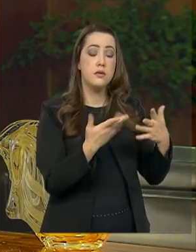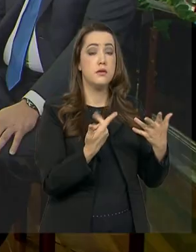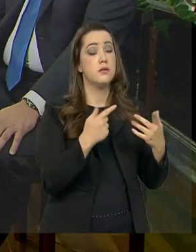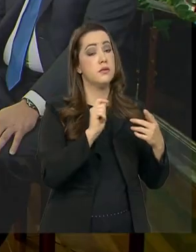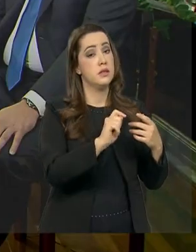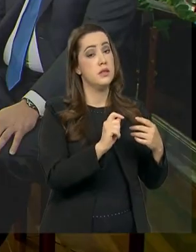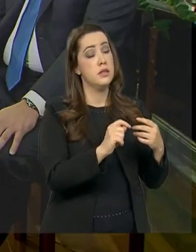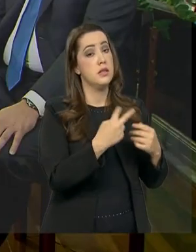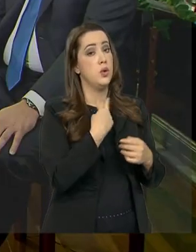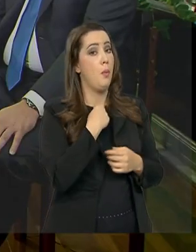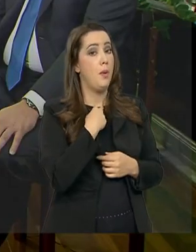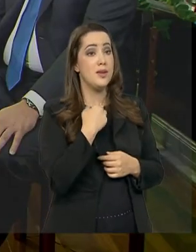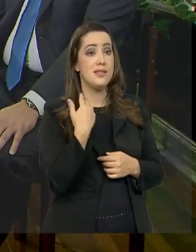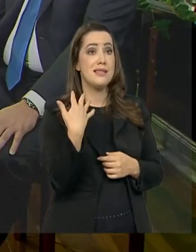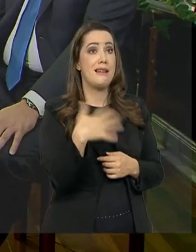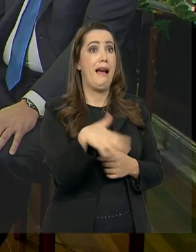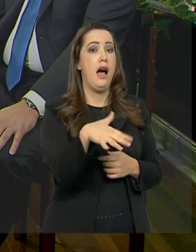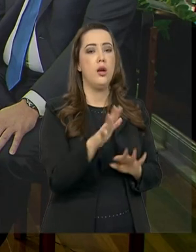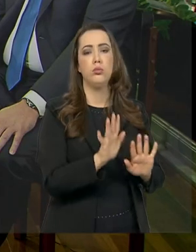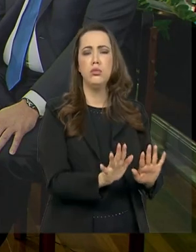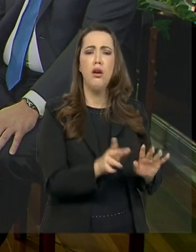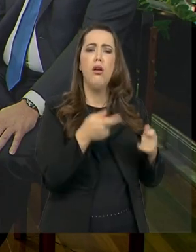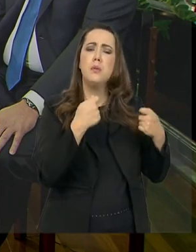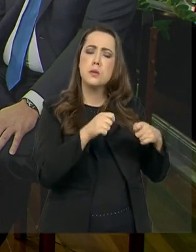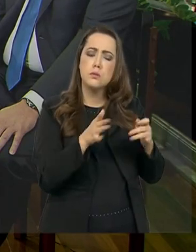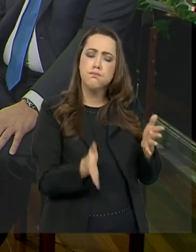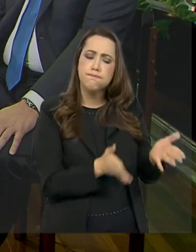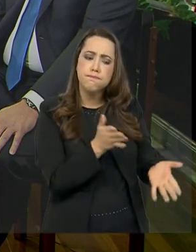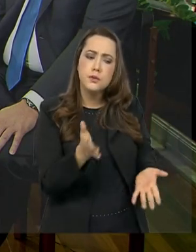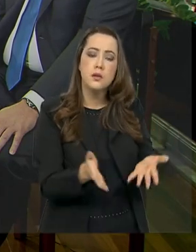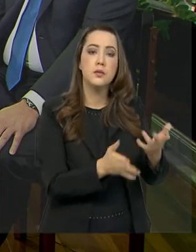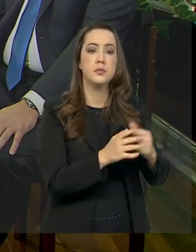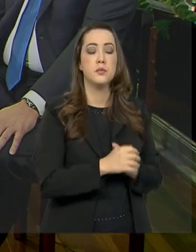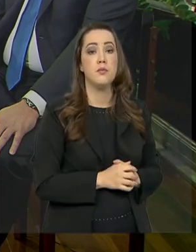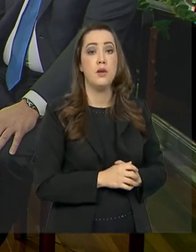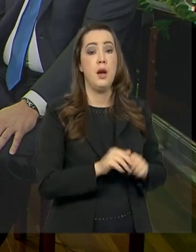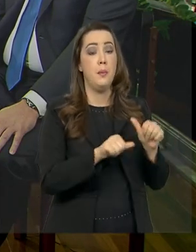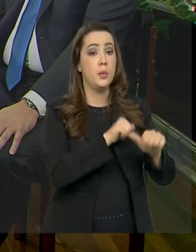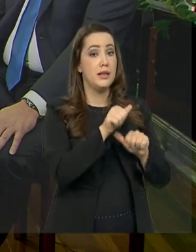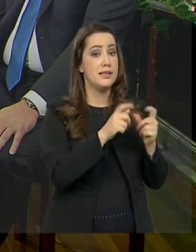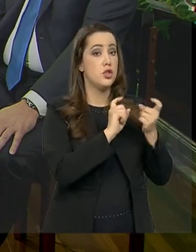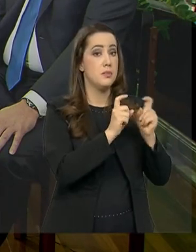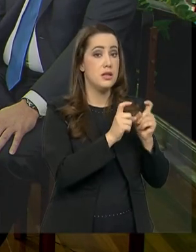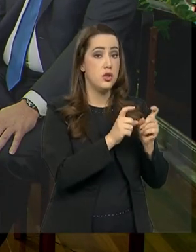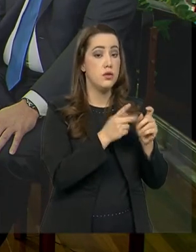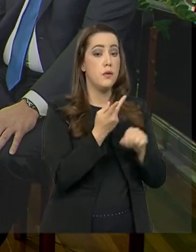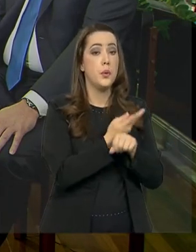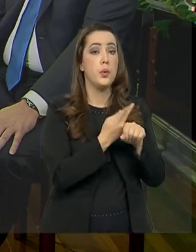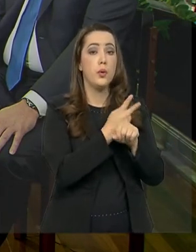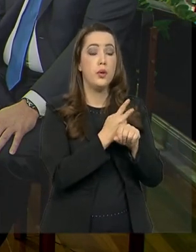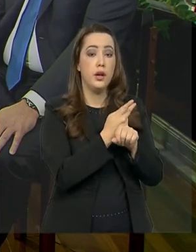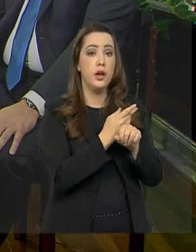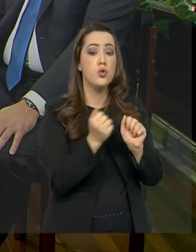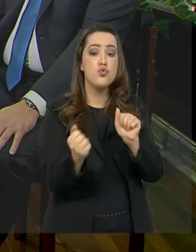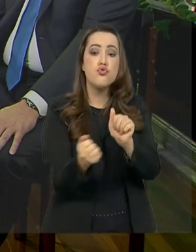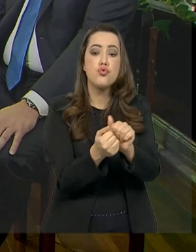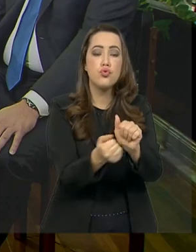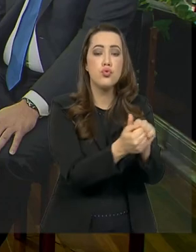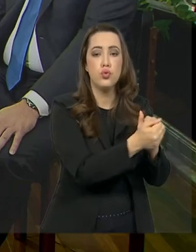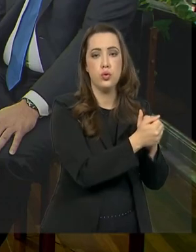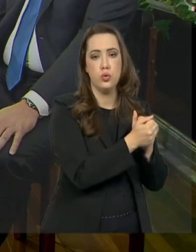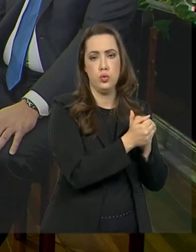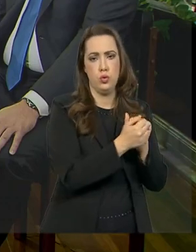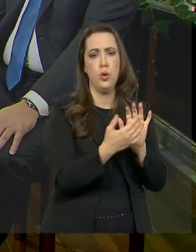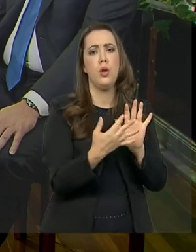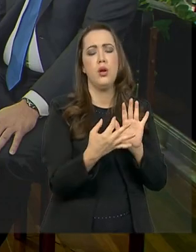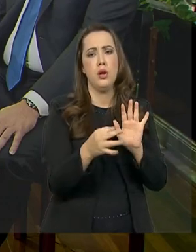demais. A reforma administrativa buscou o que a população entendia em relação às travas da